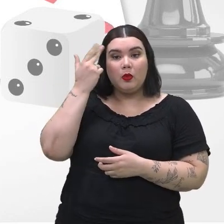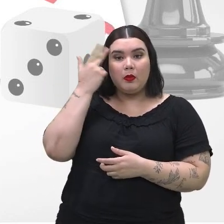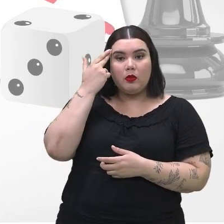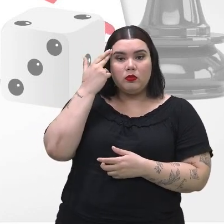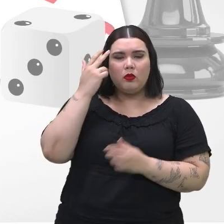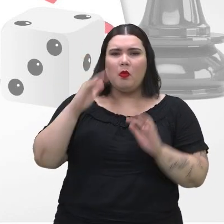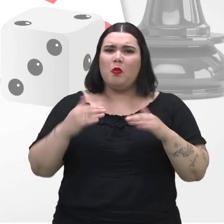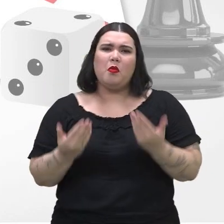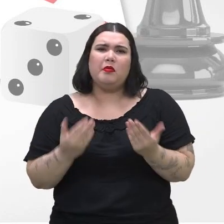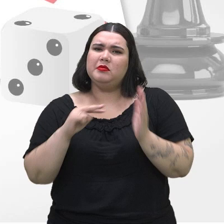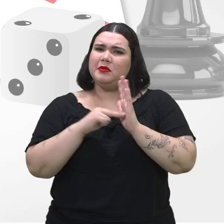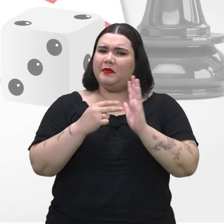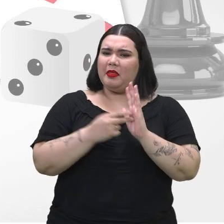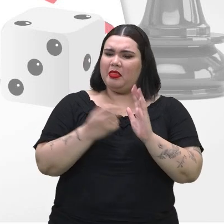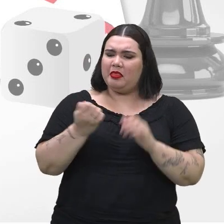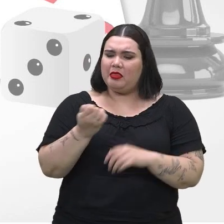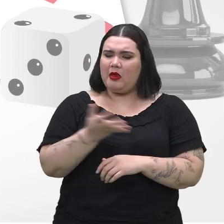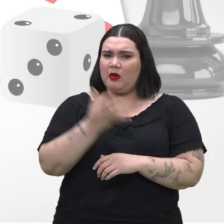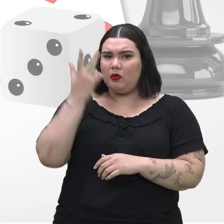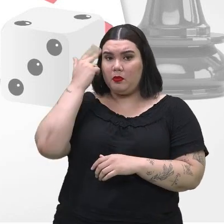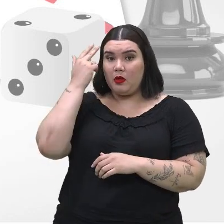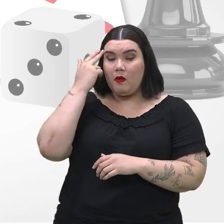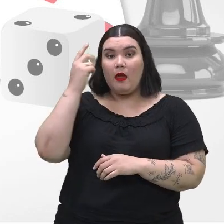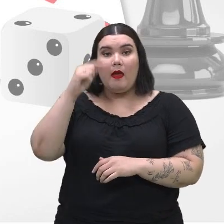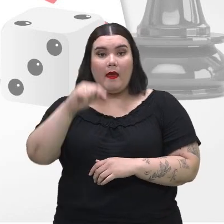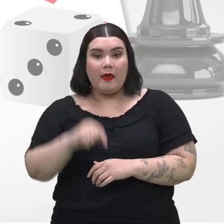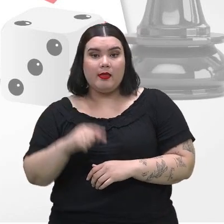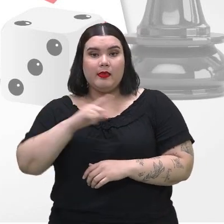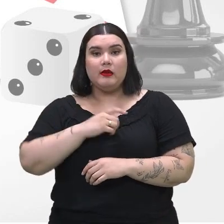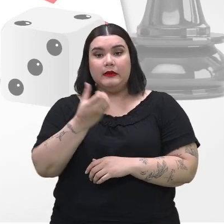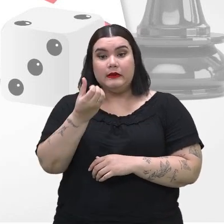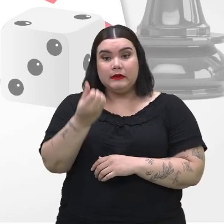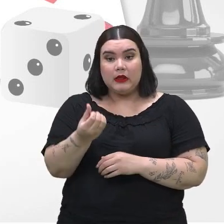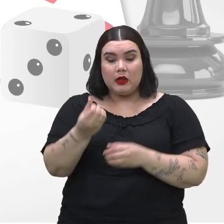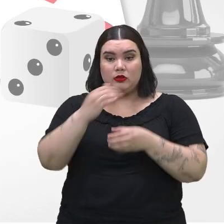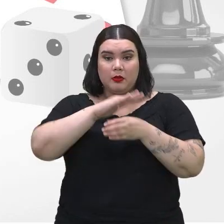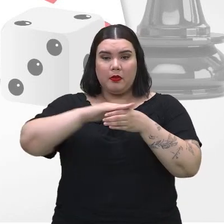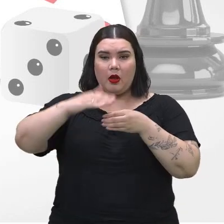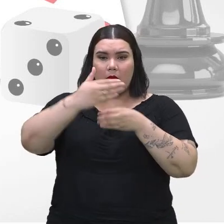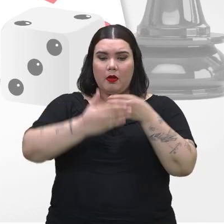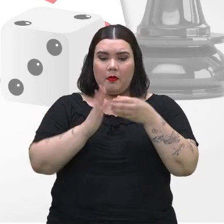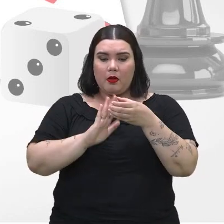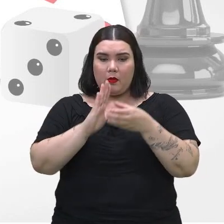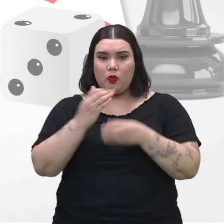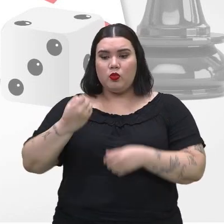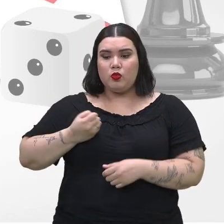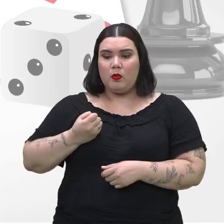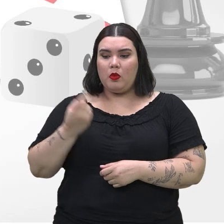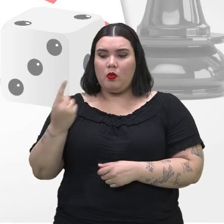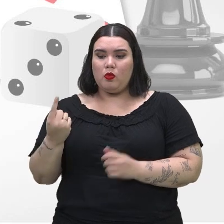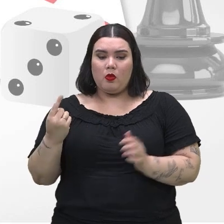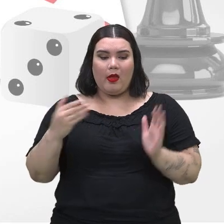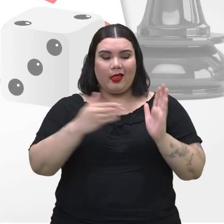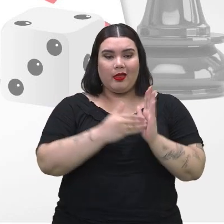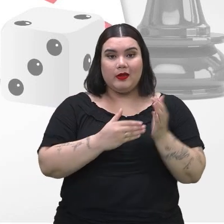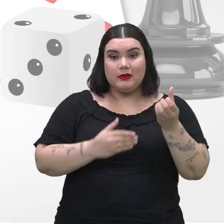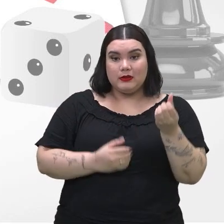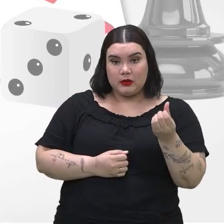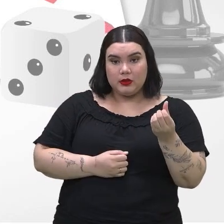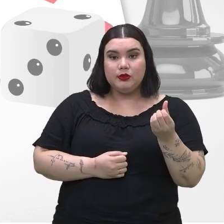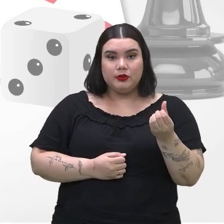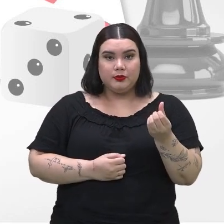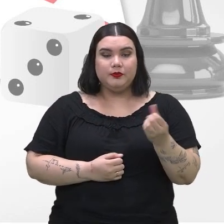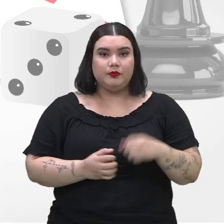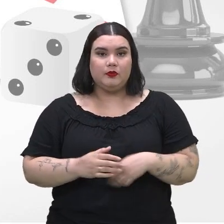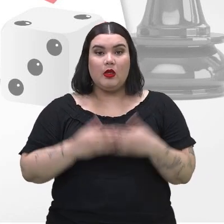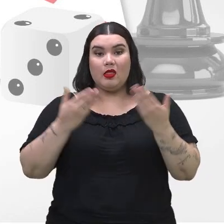esse dado comum? É um dado formado por seis faces, numeradas de 1 até 6. Então, a